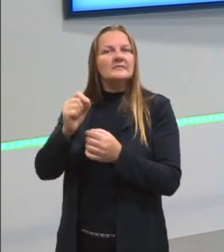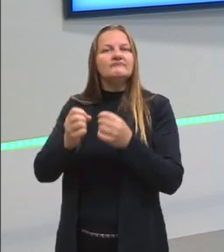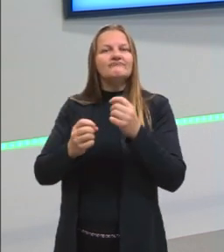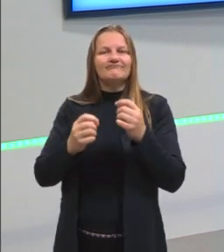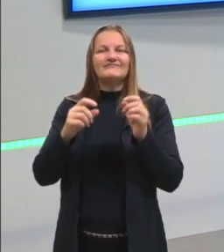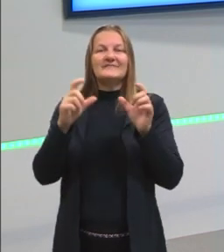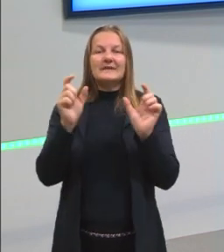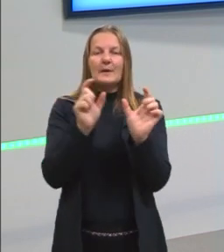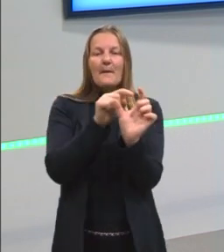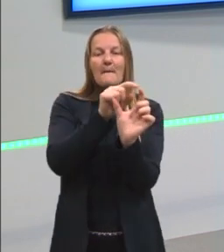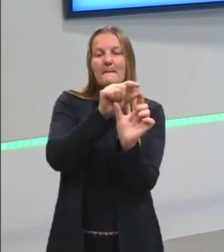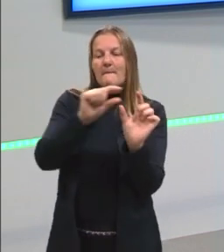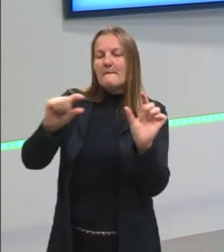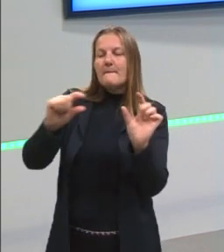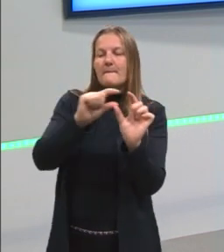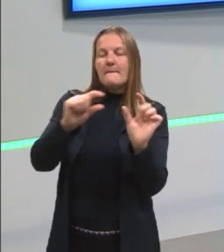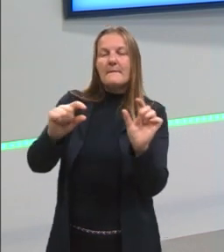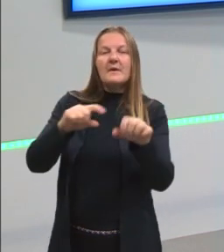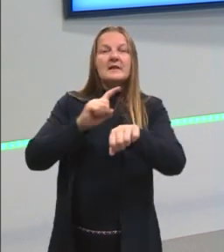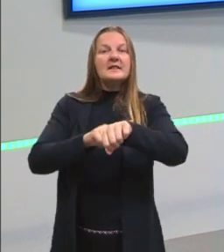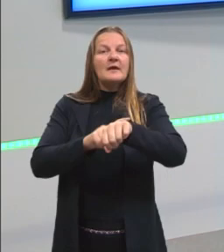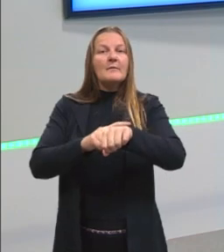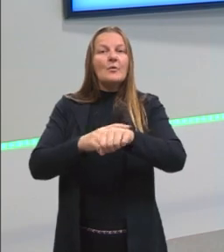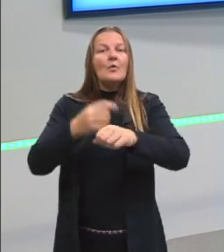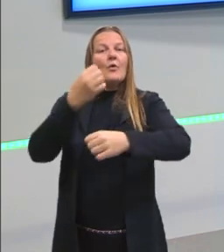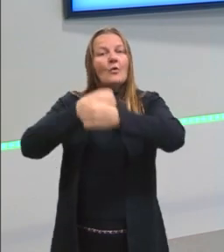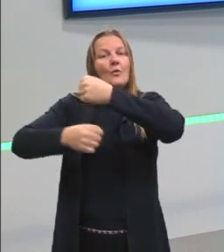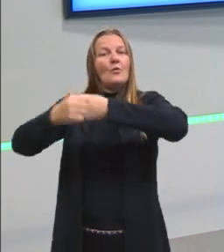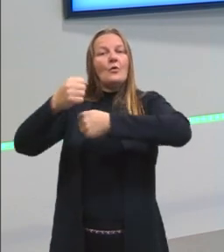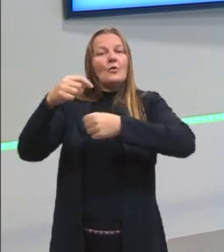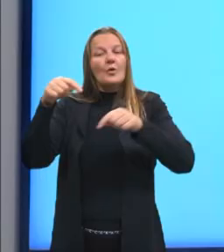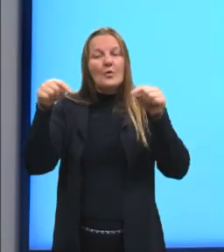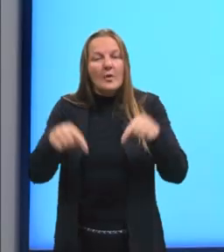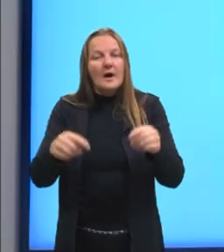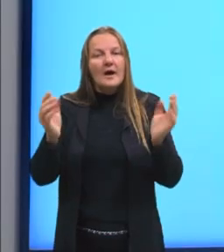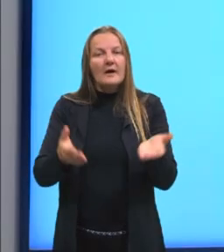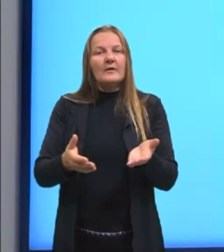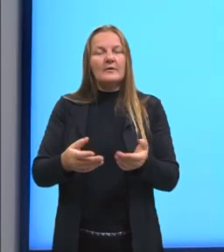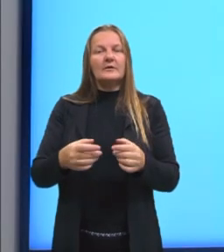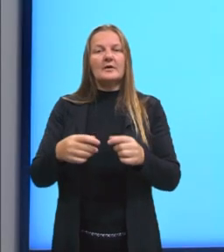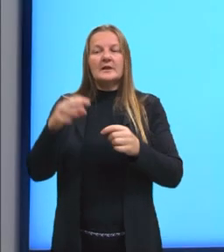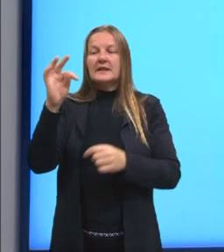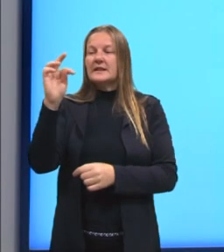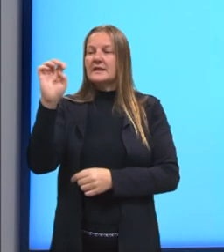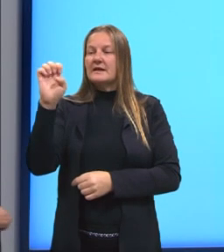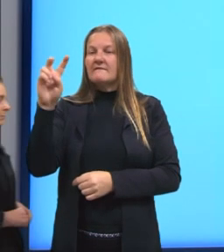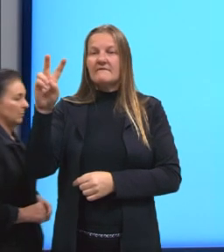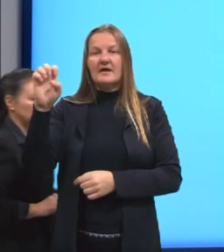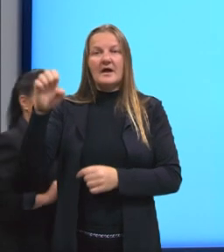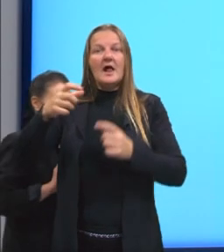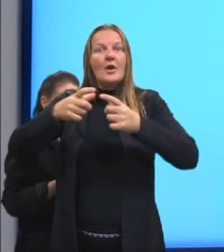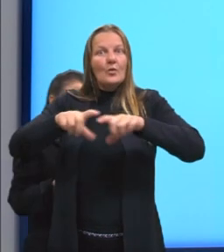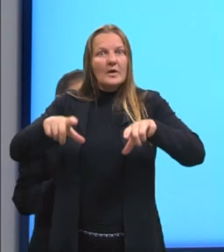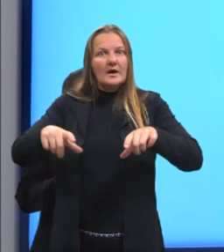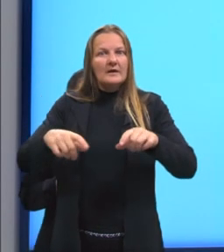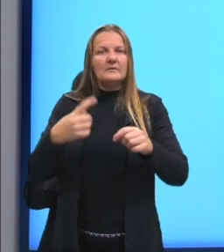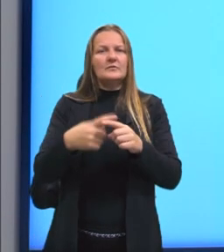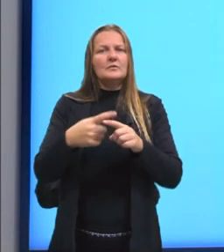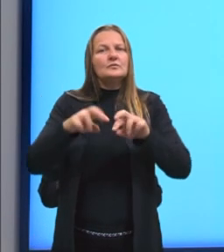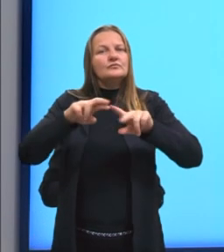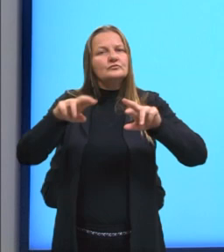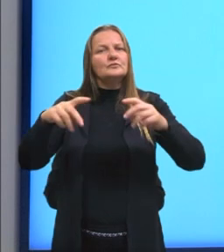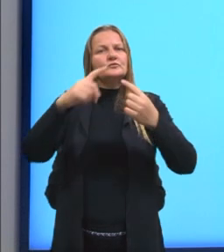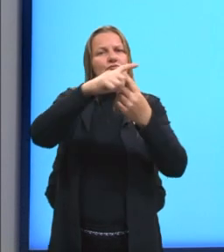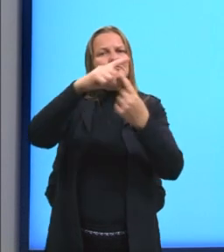gente identificar. E esse na TVE ali é uma expressão que indica lugar. Agora, tem casos